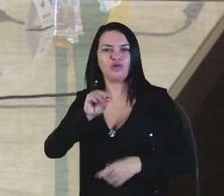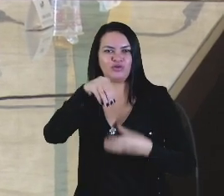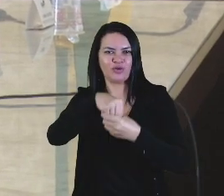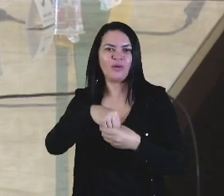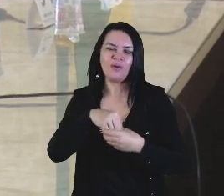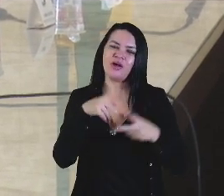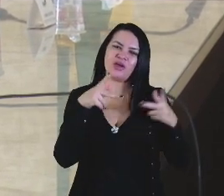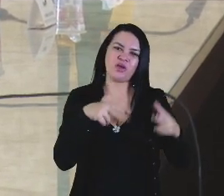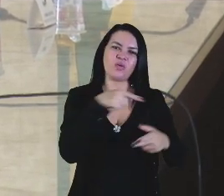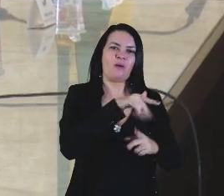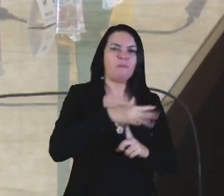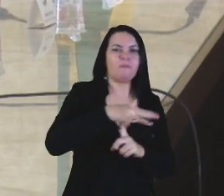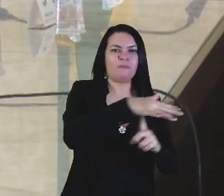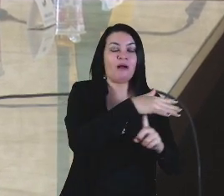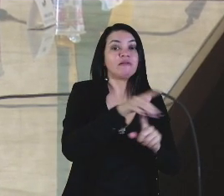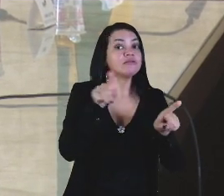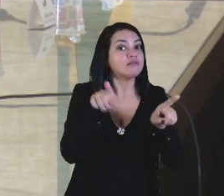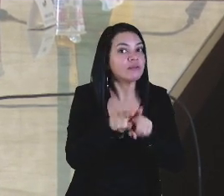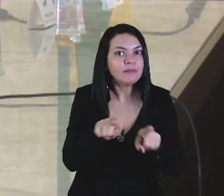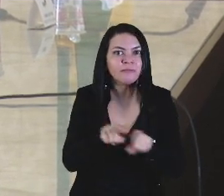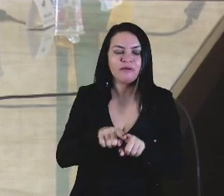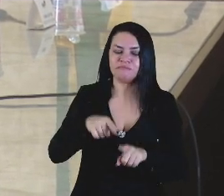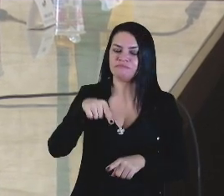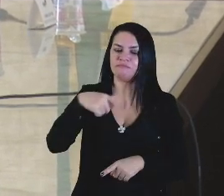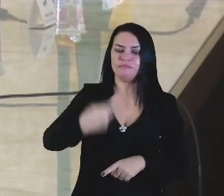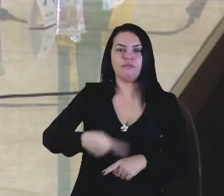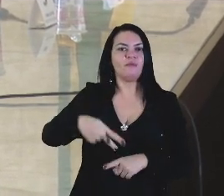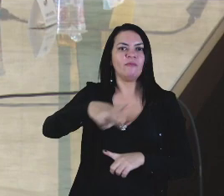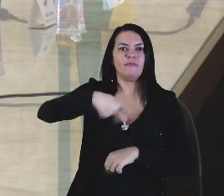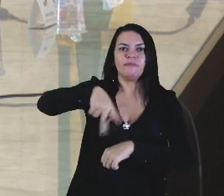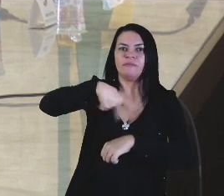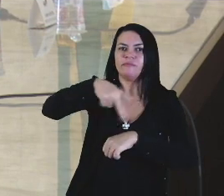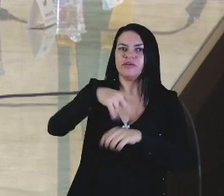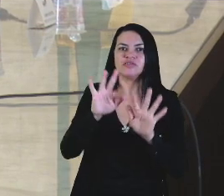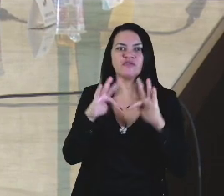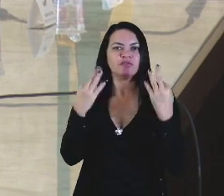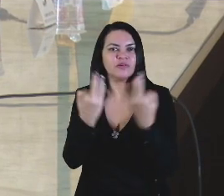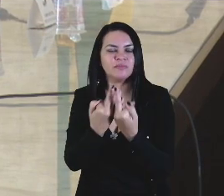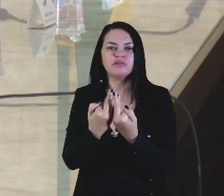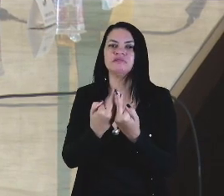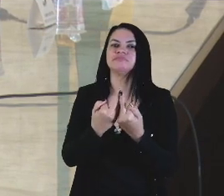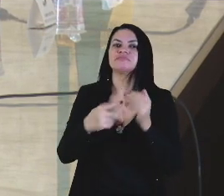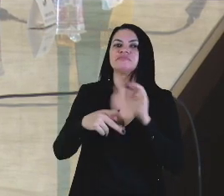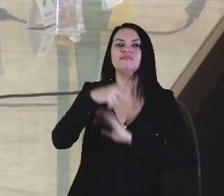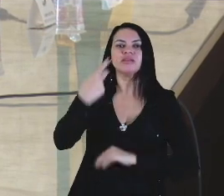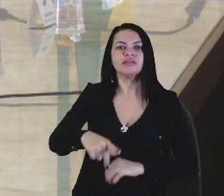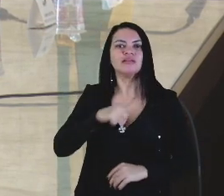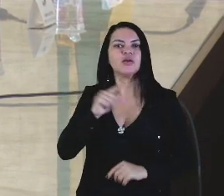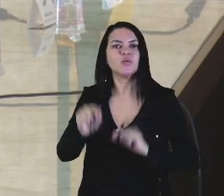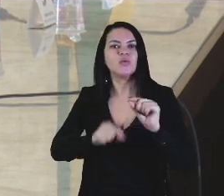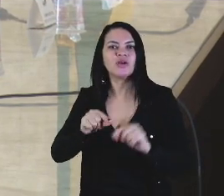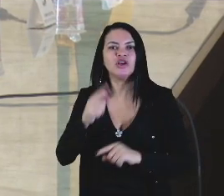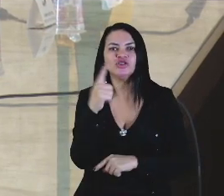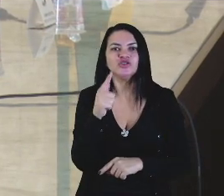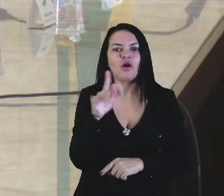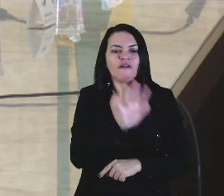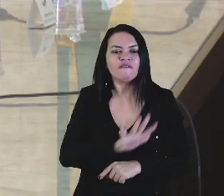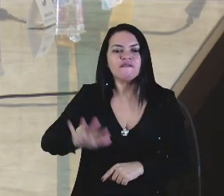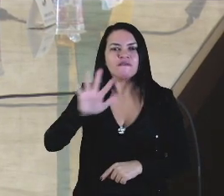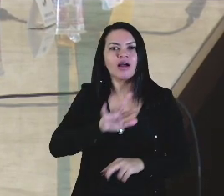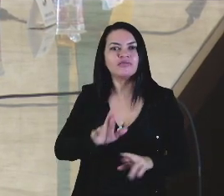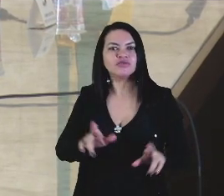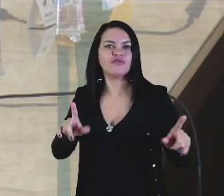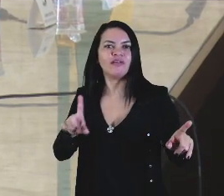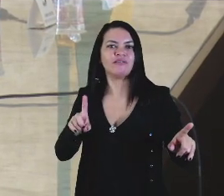Assim como a Praça da Família, que é num bairro importantíssimo da cidade, o bairro Coab, distinto geograficamente do